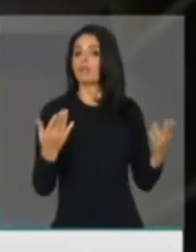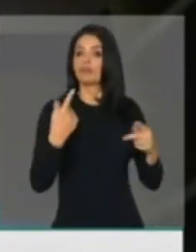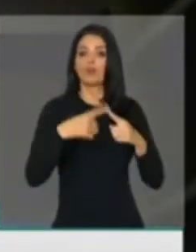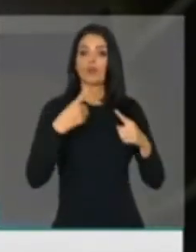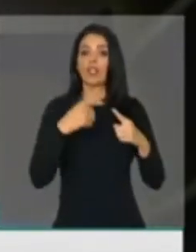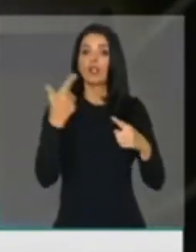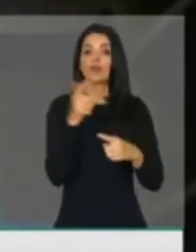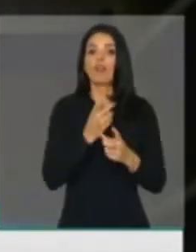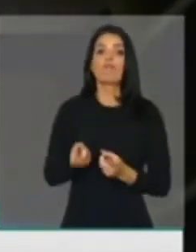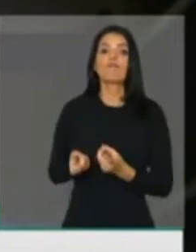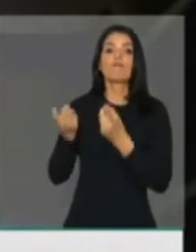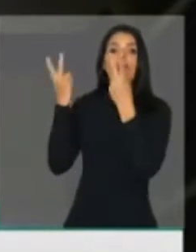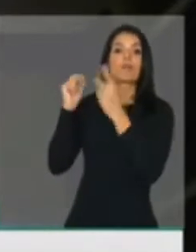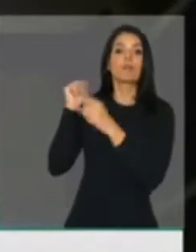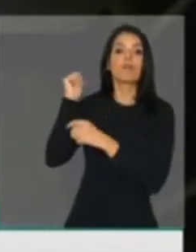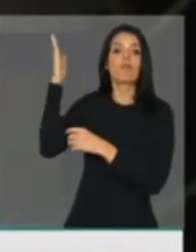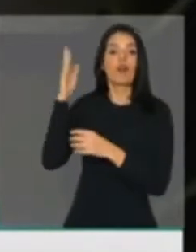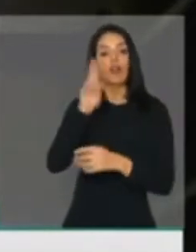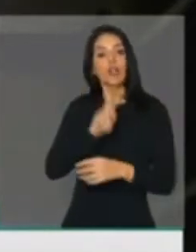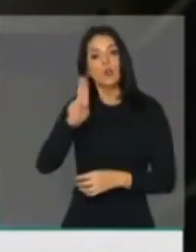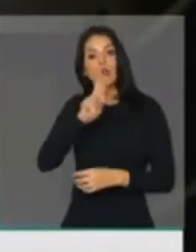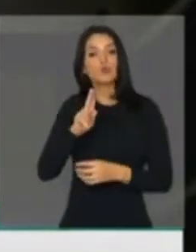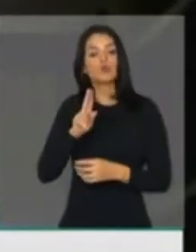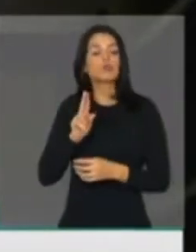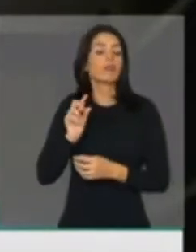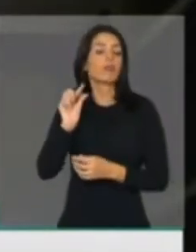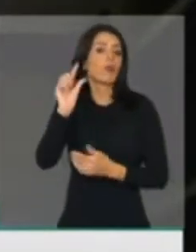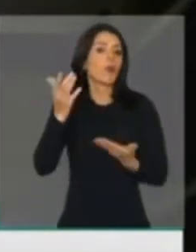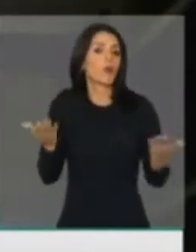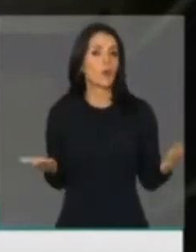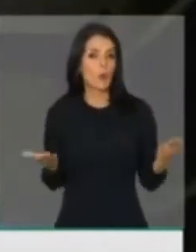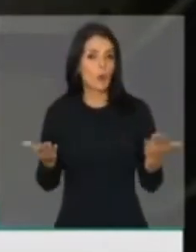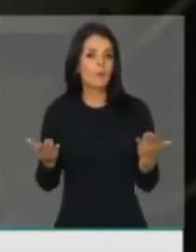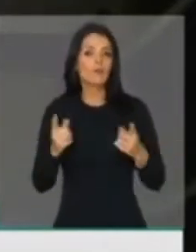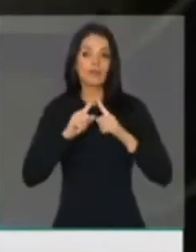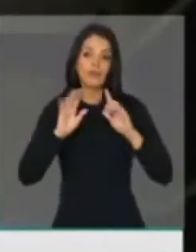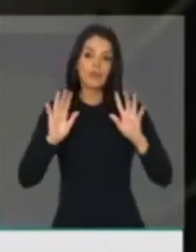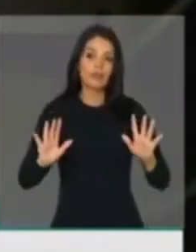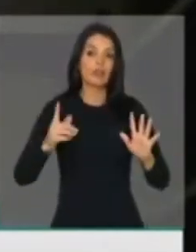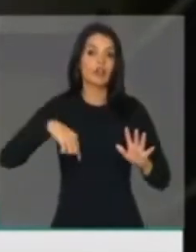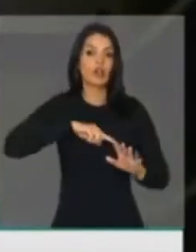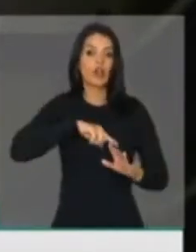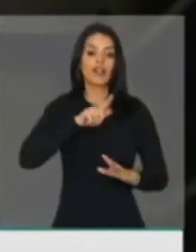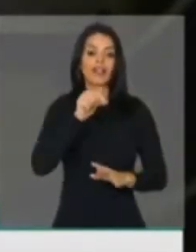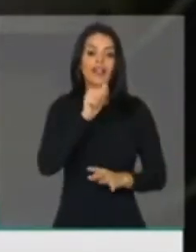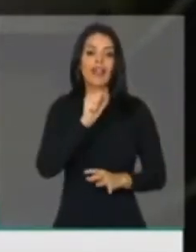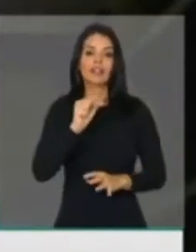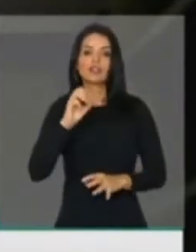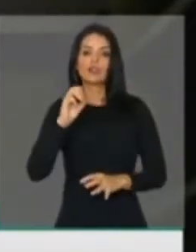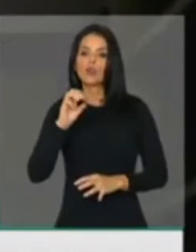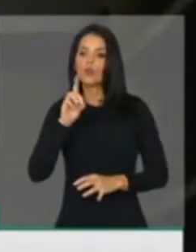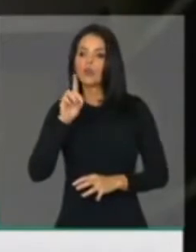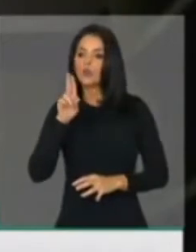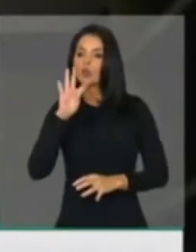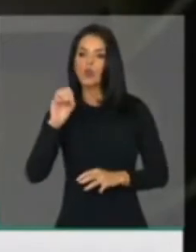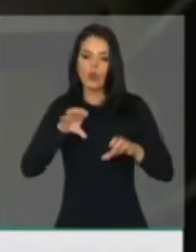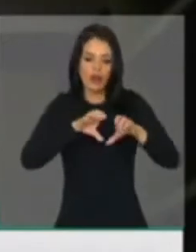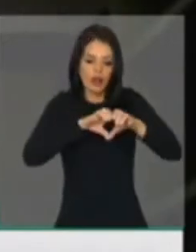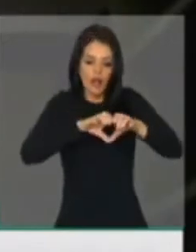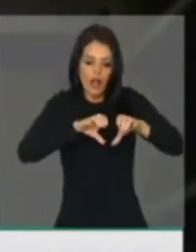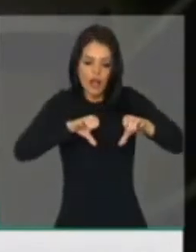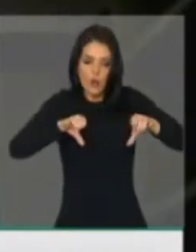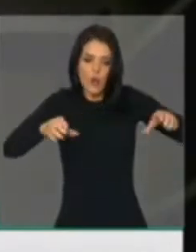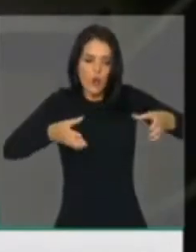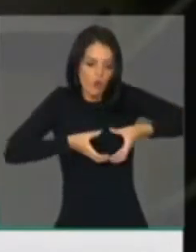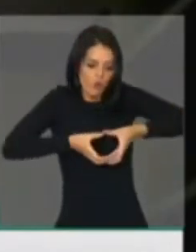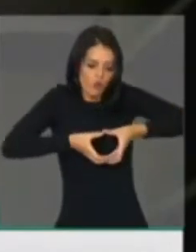escoamento e não tem consumo suficiente. Pois bem, nós não temos gasodutos que cheguem no interior do Brasil. Pois